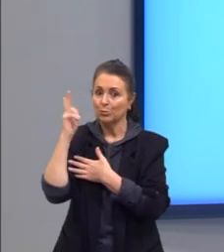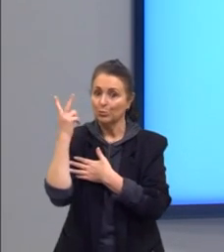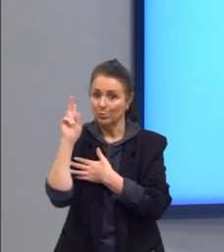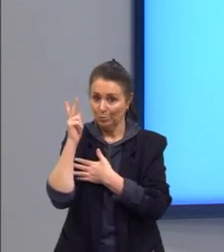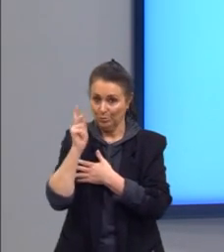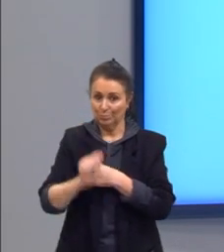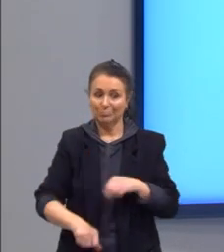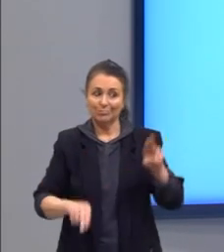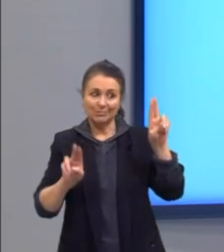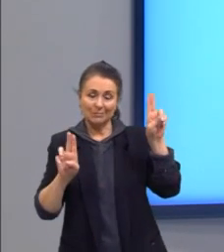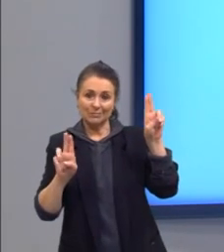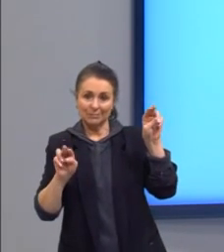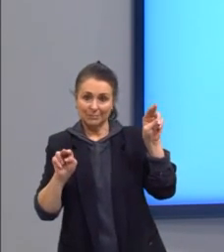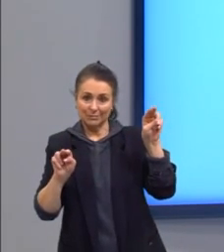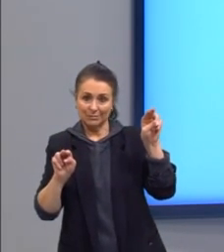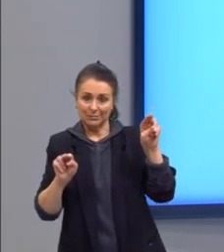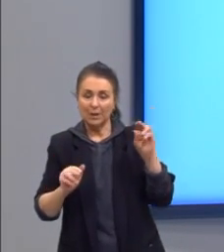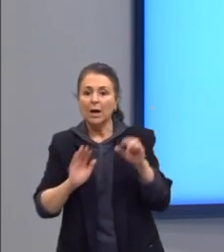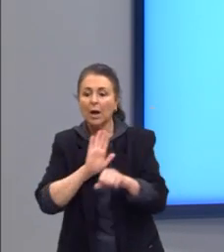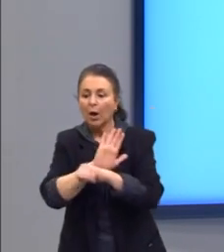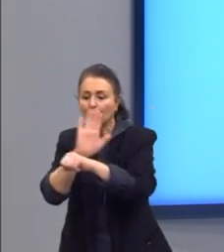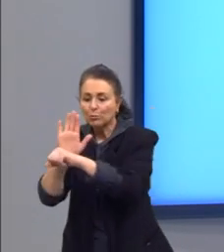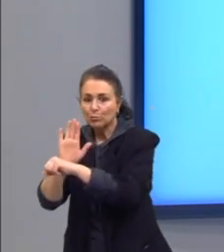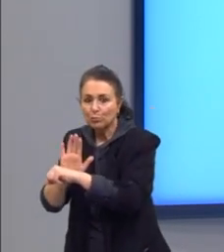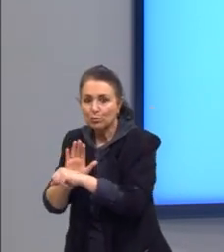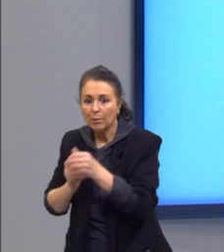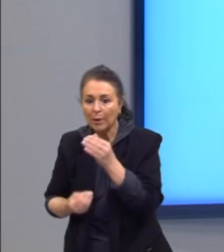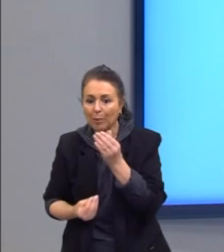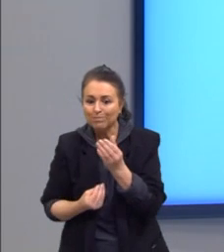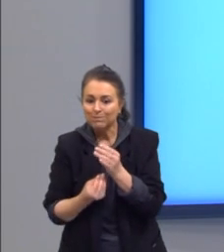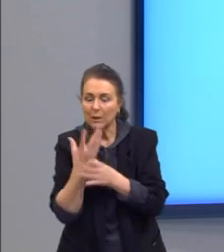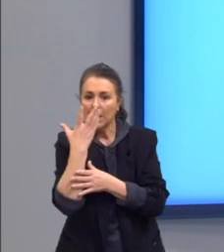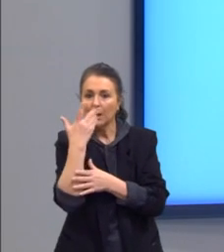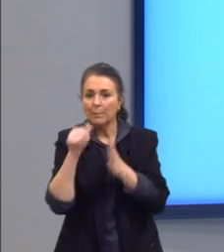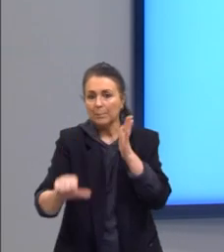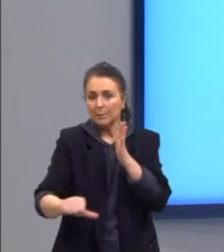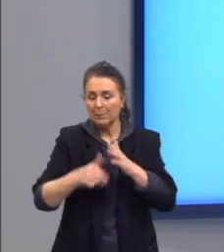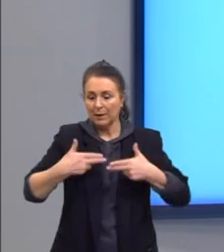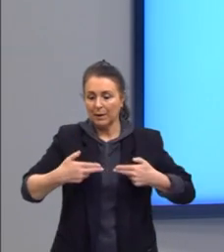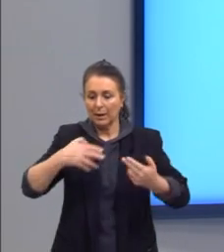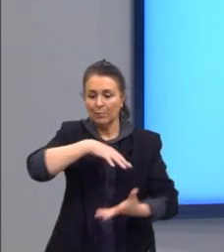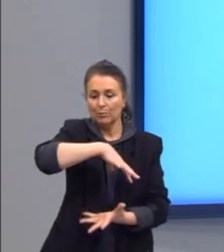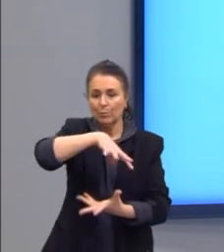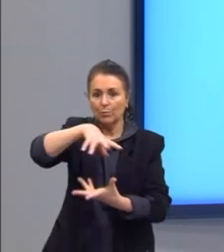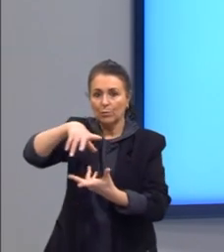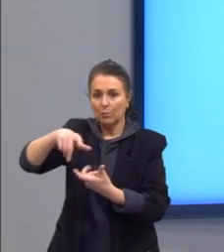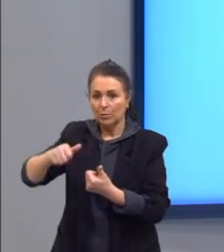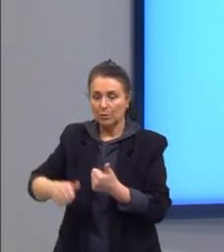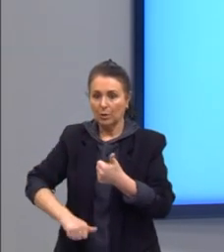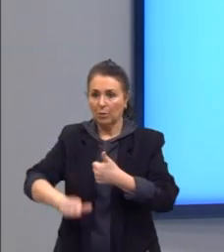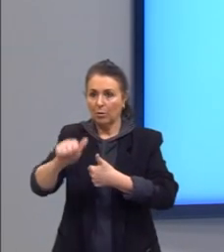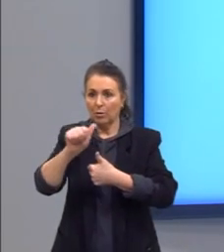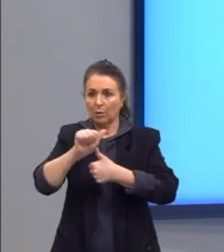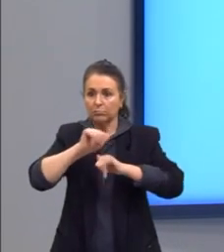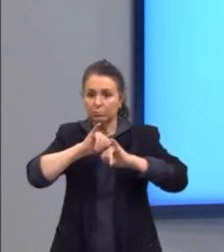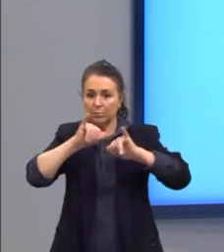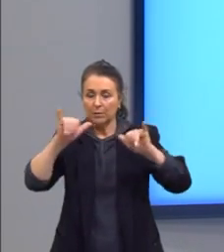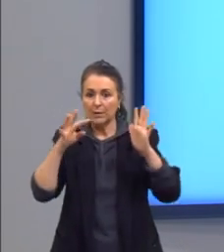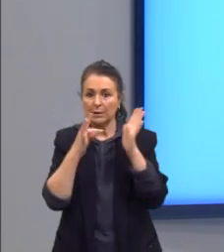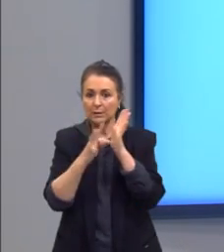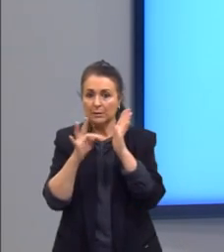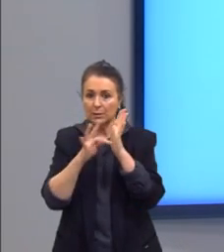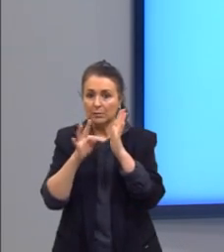contribuiu para a eclosão da Primeira Guerra Mundial na medida que, ah, difundiu as teorias